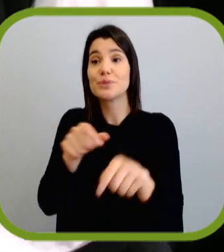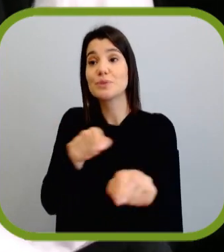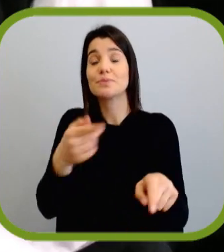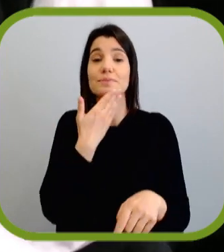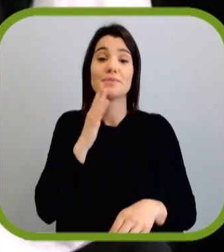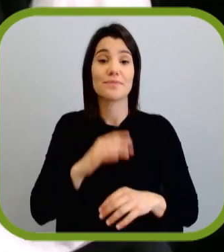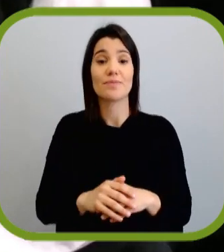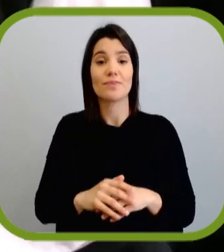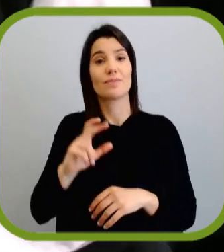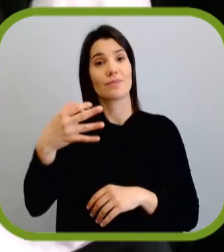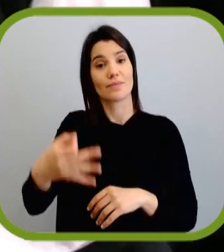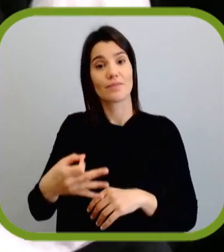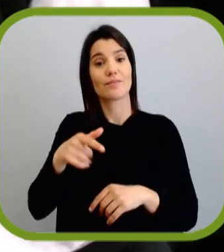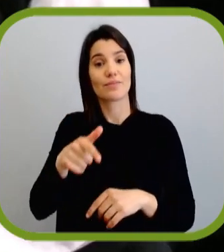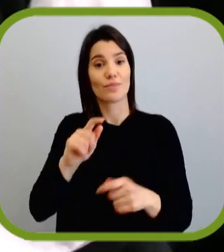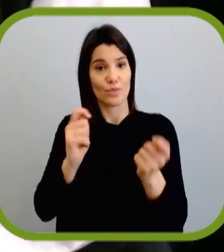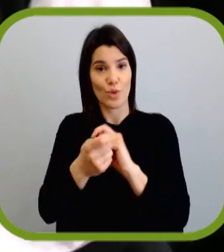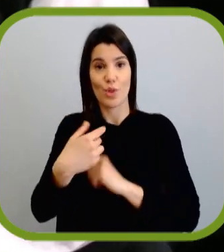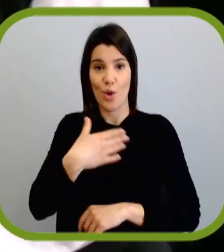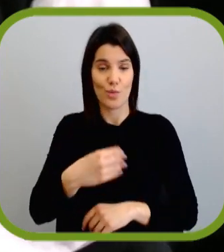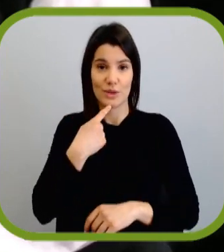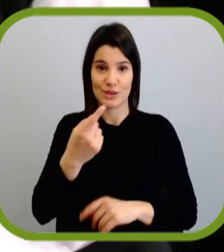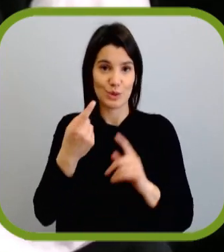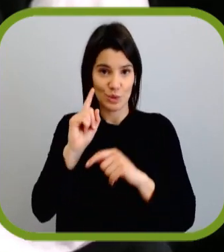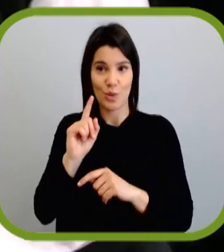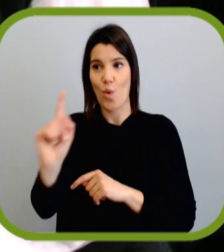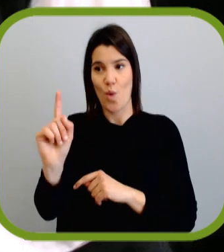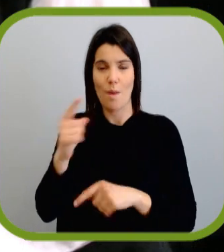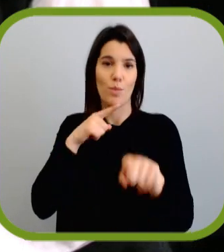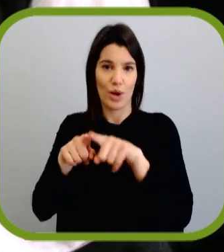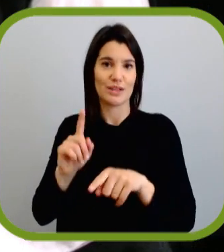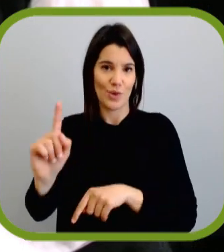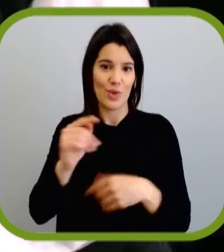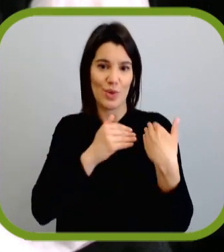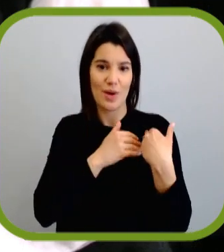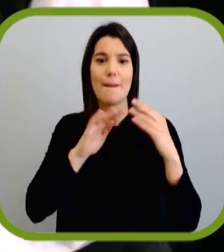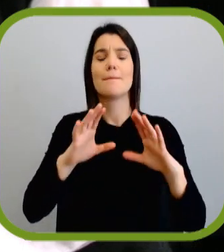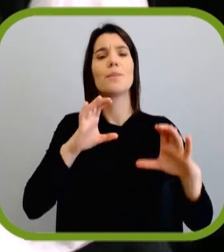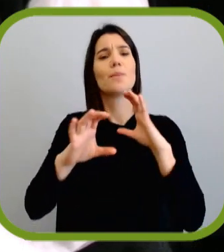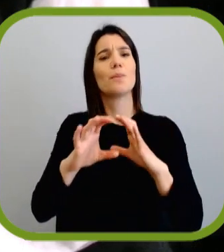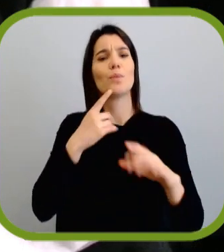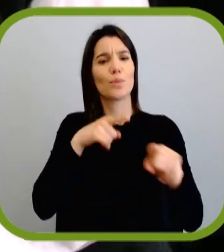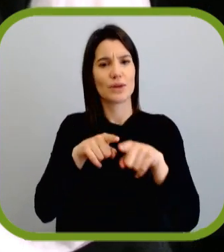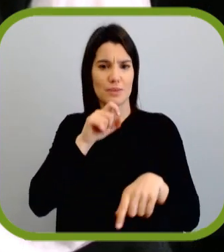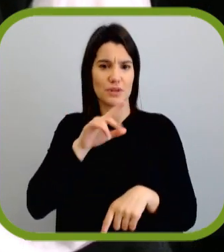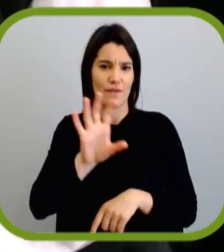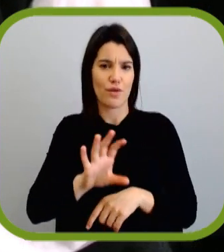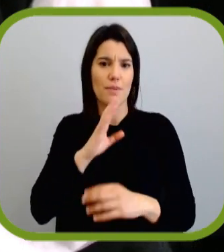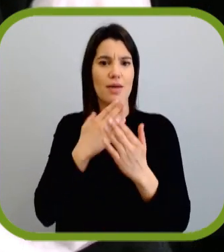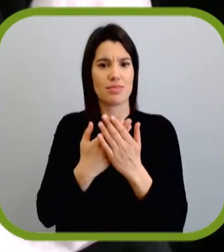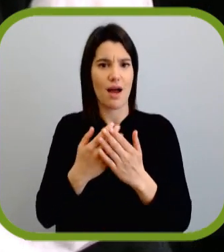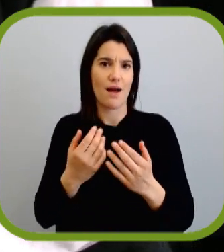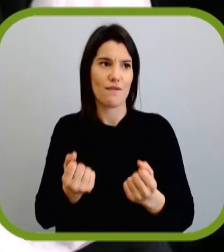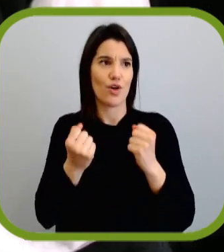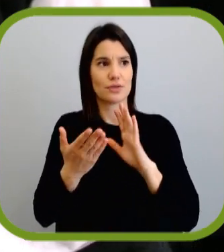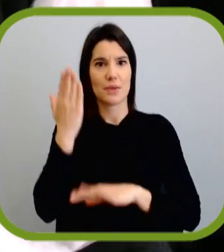públicos. Já disse que o papel das relações públicas não é mudar o mundo. Esse é o papel dos políticos. No entanto, acha que a comunicação política pode ser uma